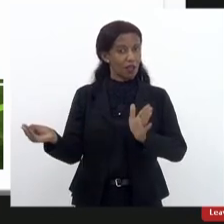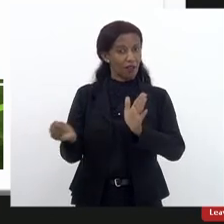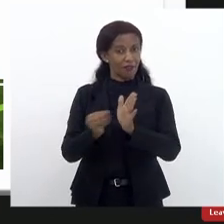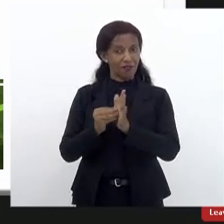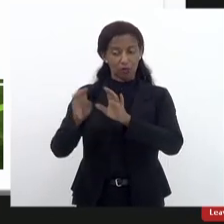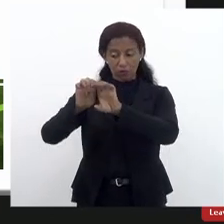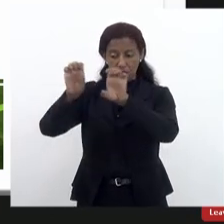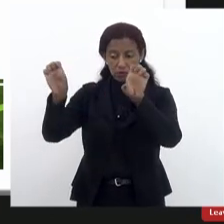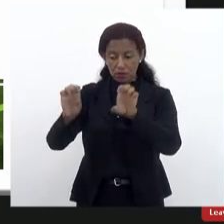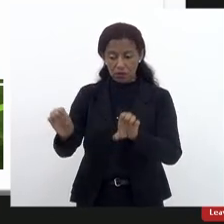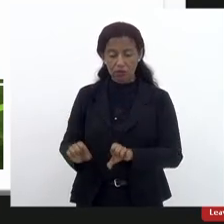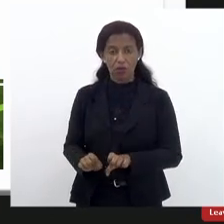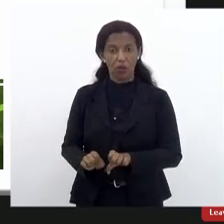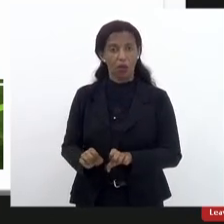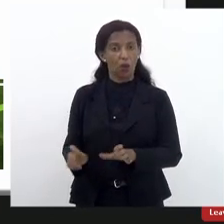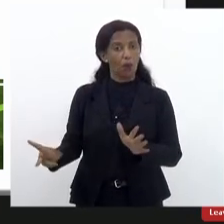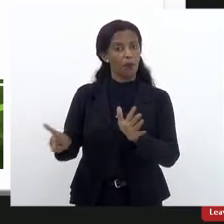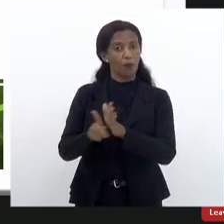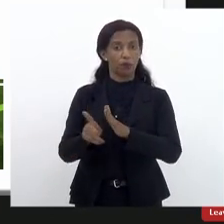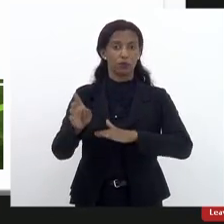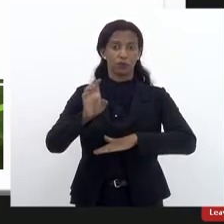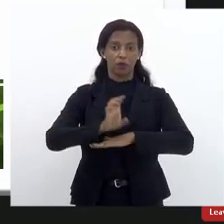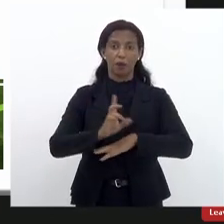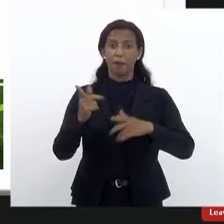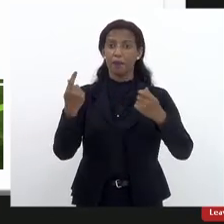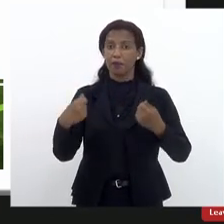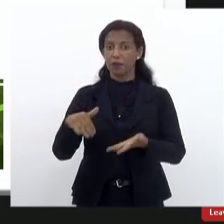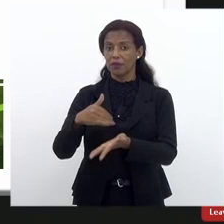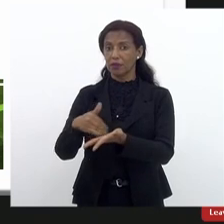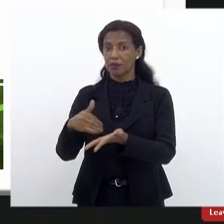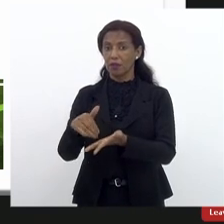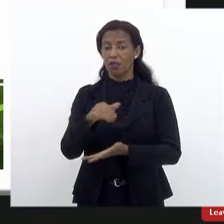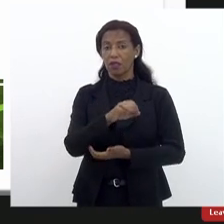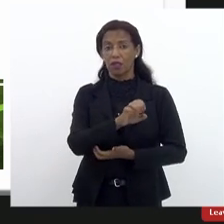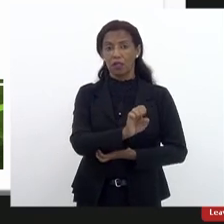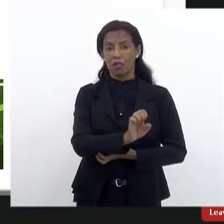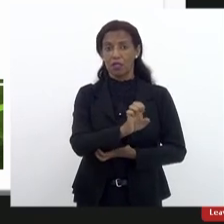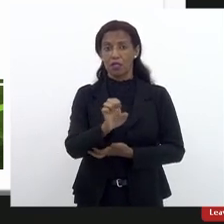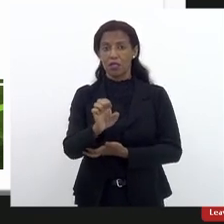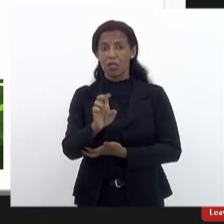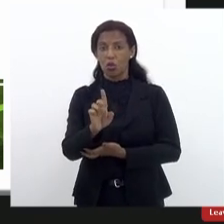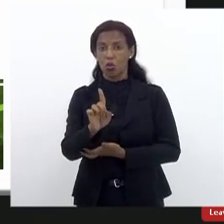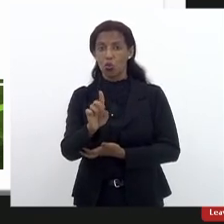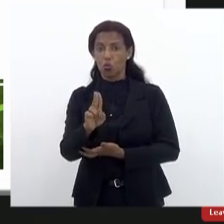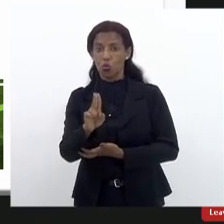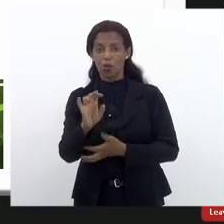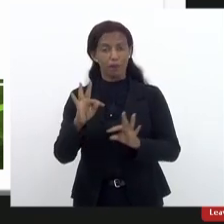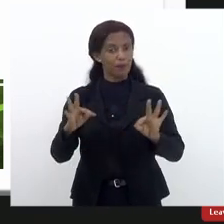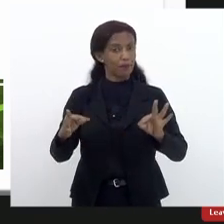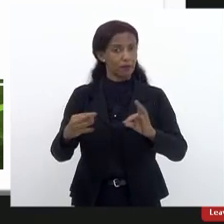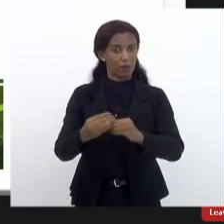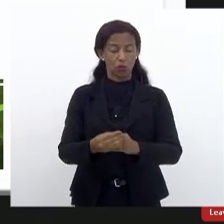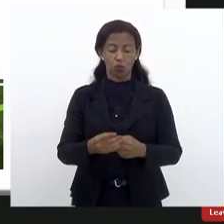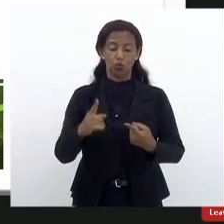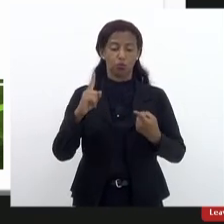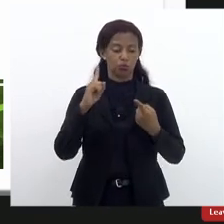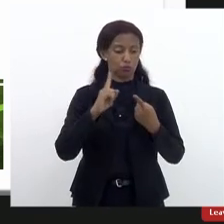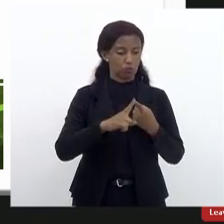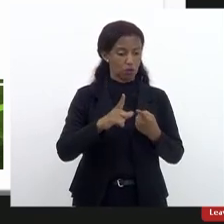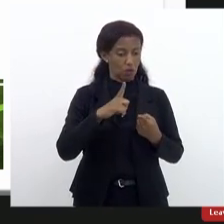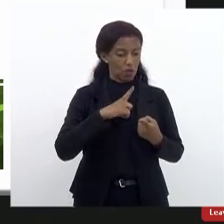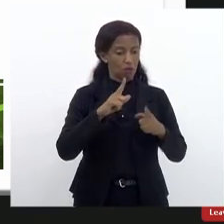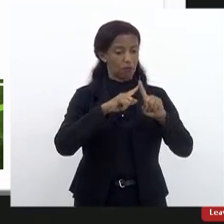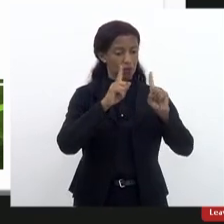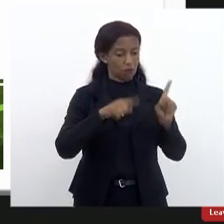infraestrutura como órgão de Estado. Então, nós precisamos da Secretaria de Educação para quase tudo. Nós precisamos dela para ter